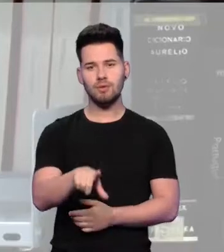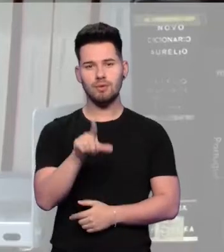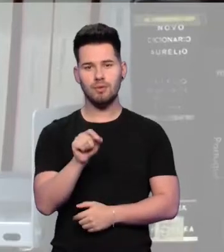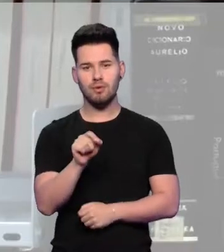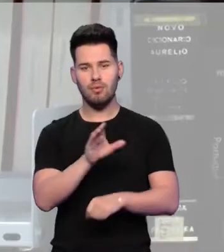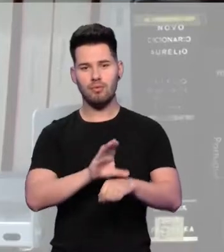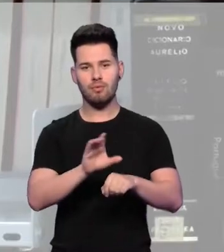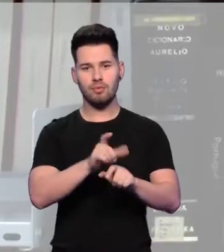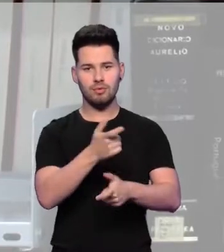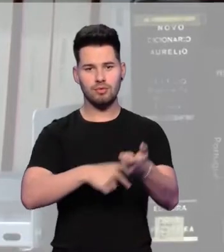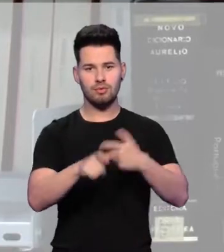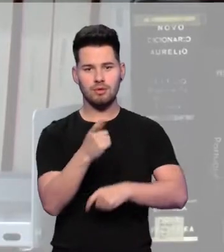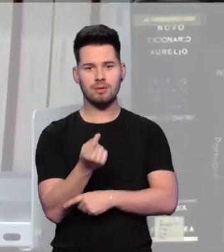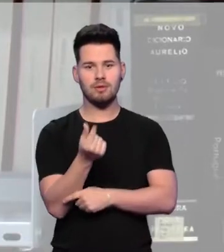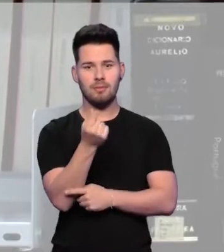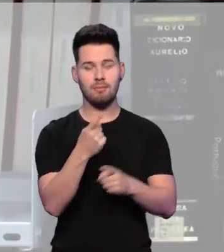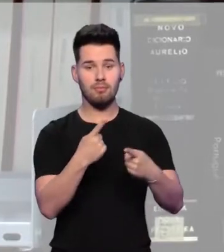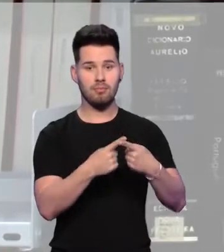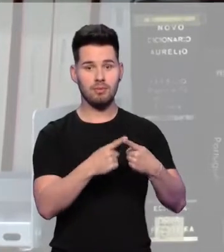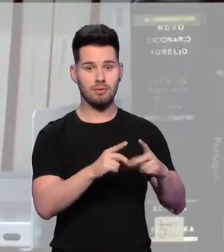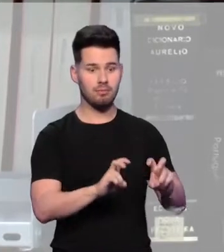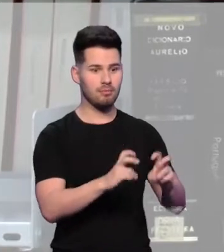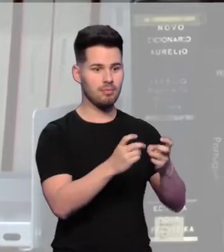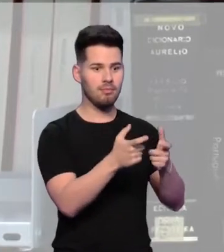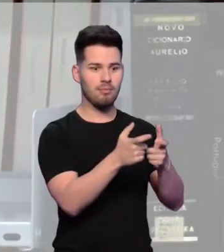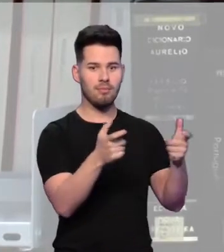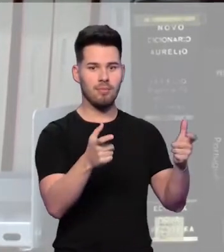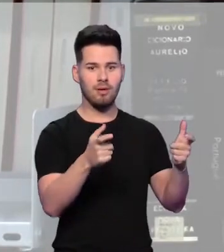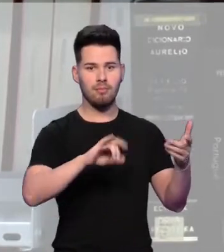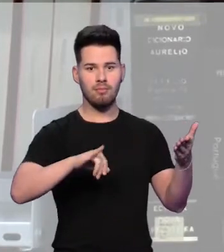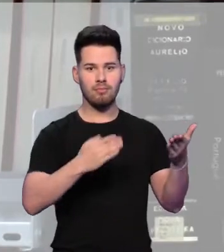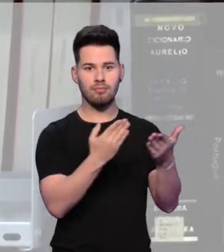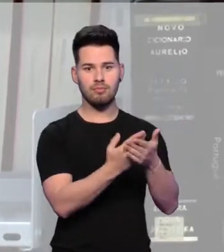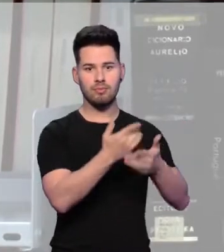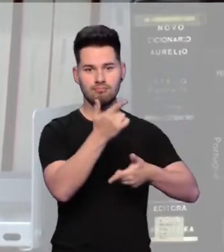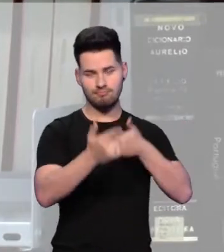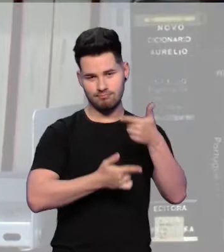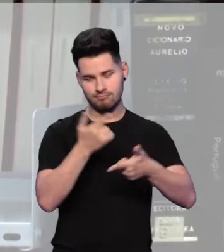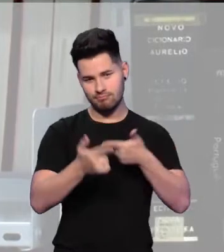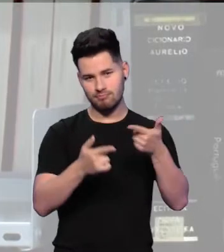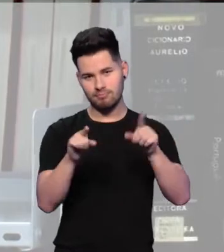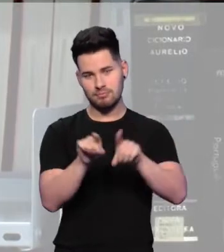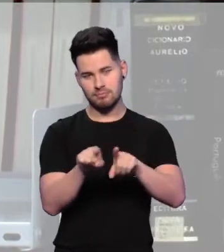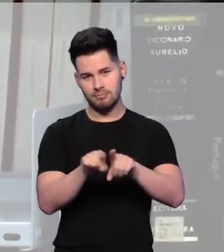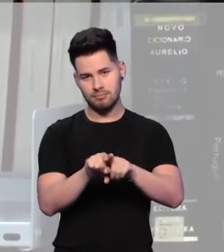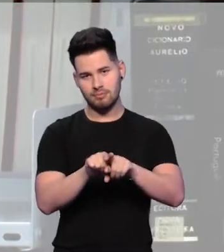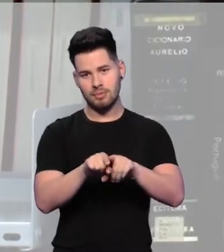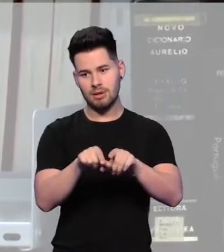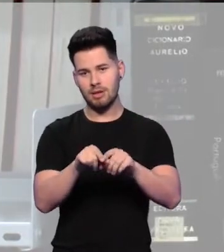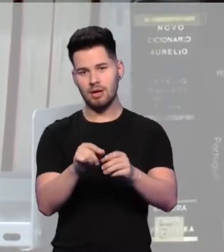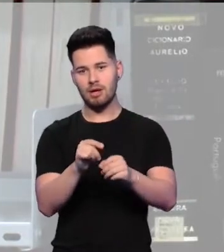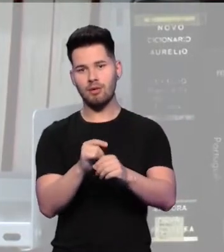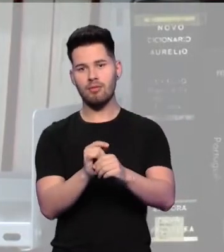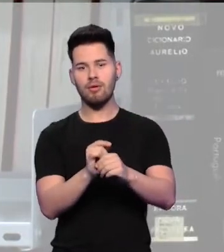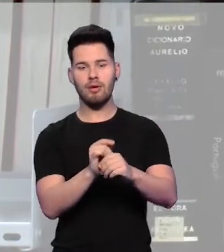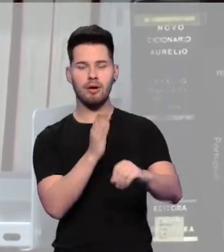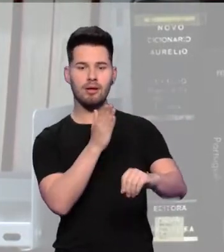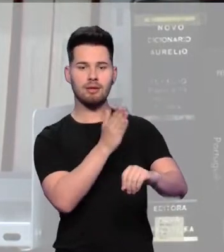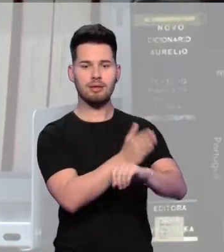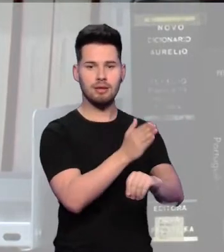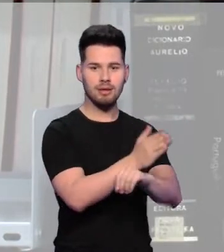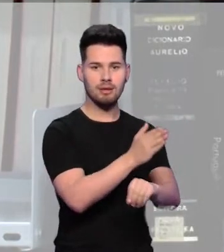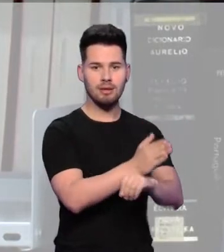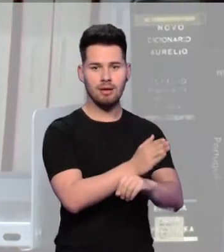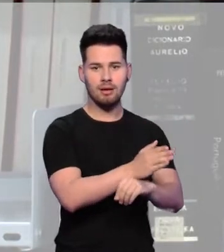Eu escolhi o curso de gestão financeira porque eu vi nele uma grande oportunidade no mercado de trabalho. Eu ingressei na